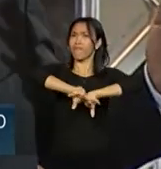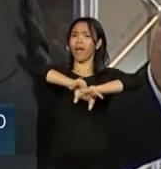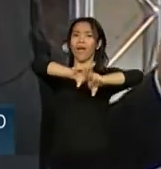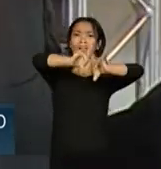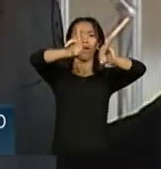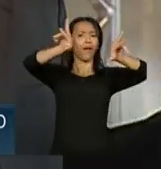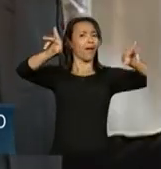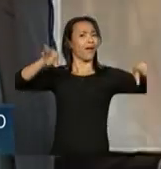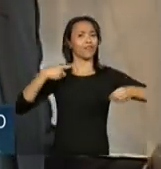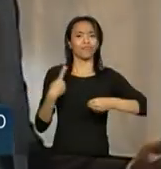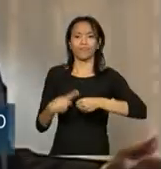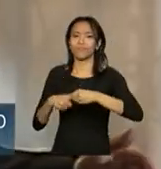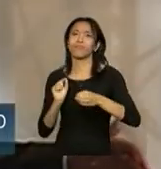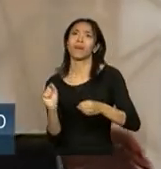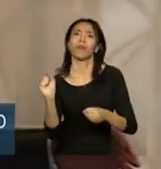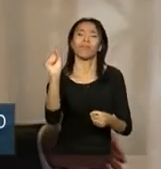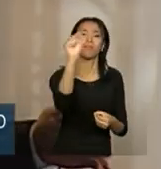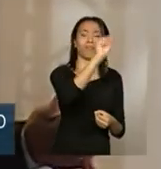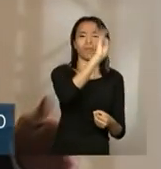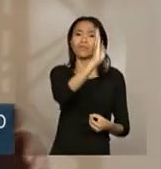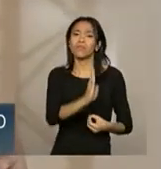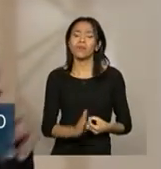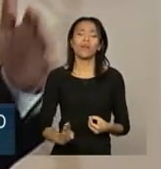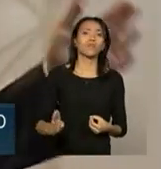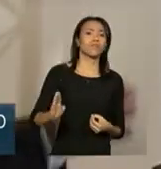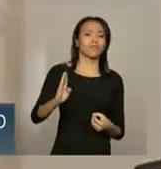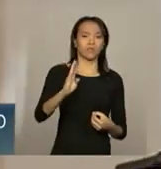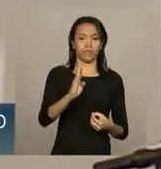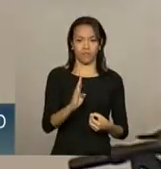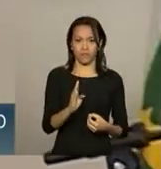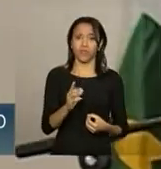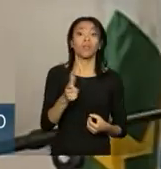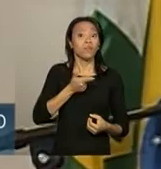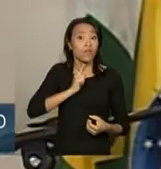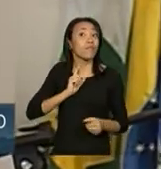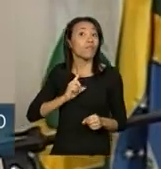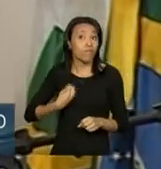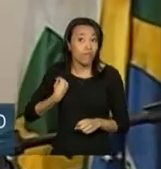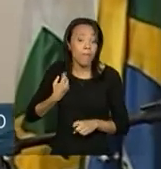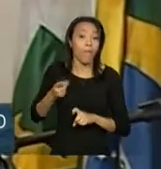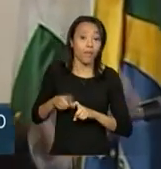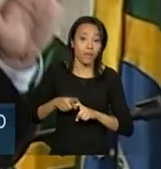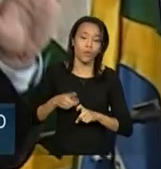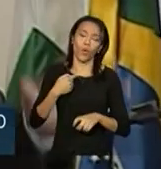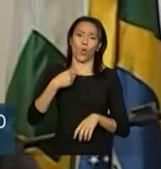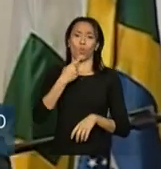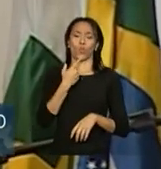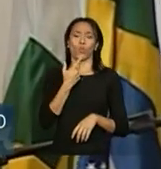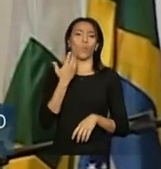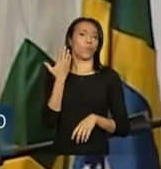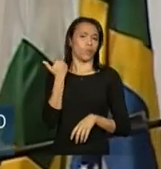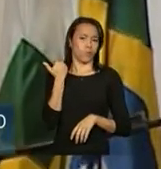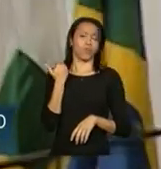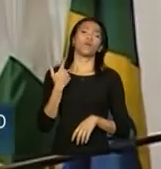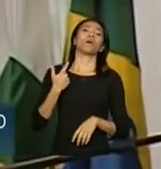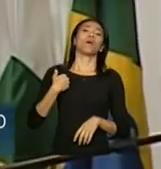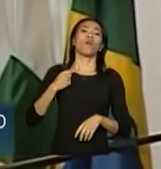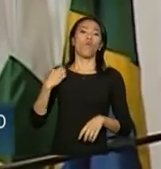municípios do Brasil, aonde sequer tem um médico. Outro dia eu estava em uma reunião com